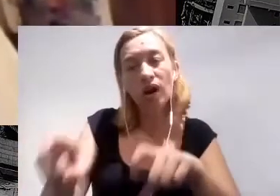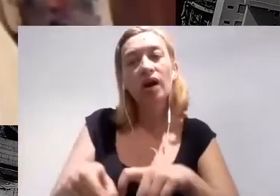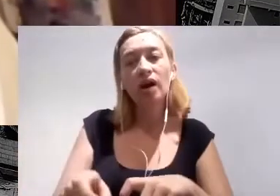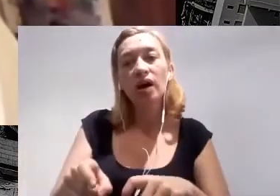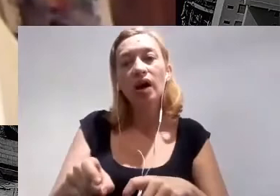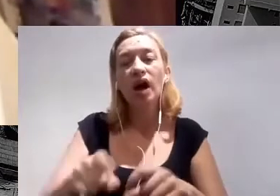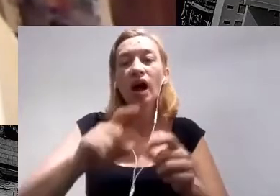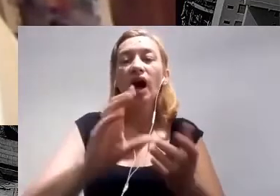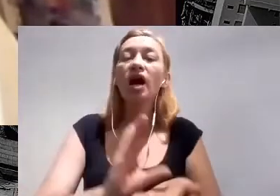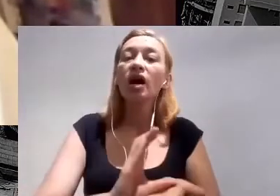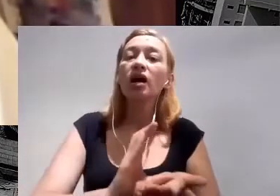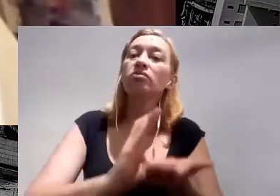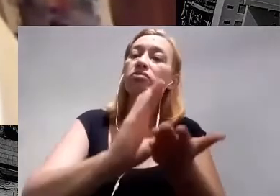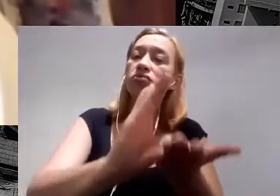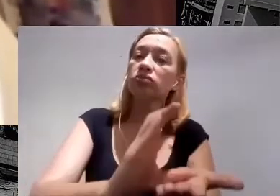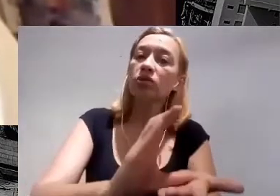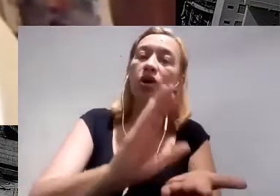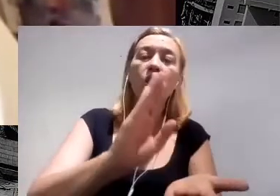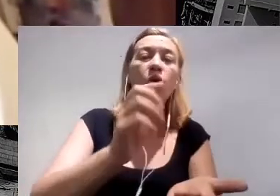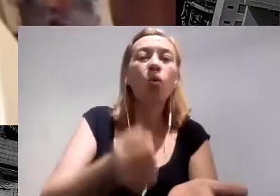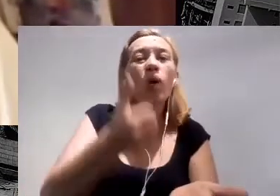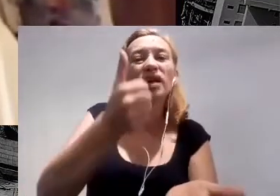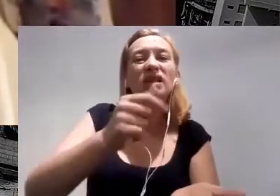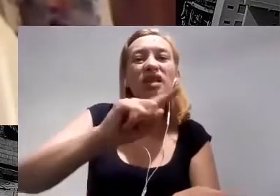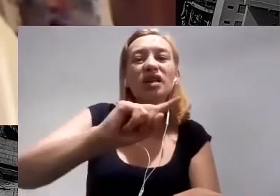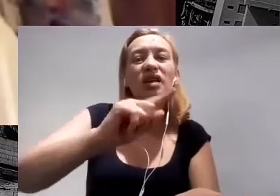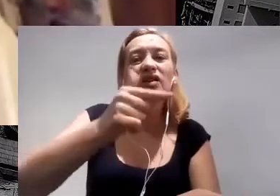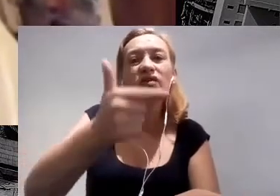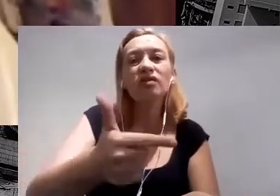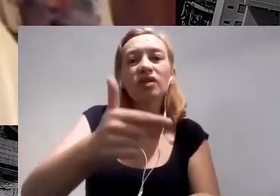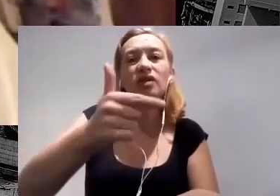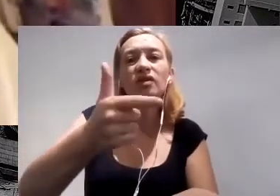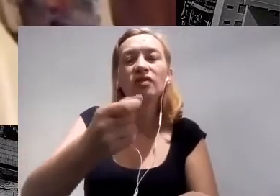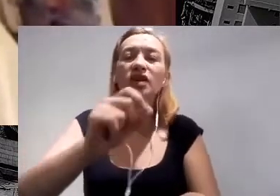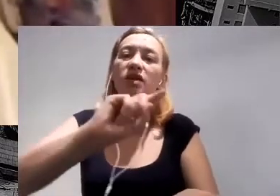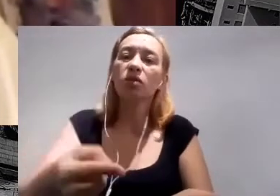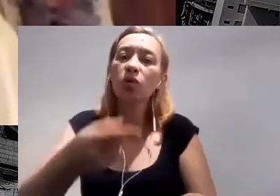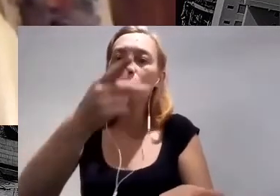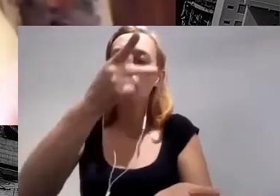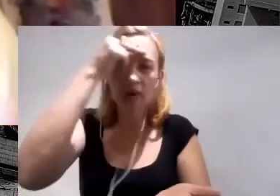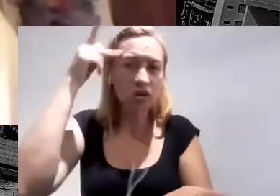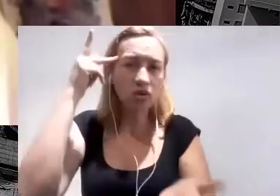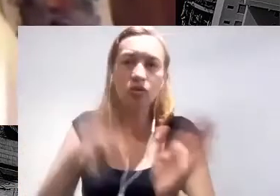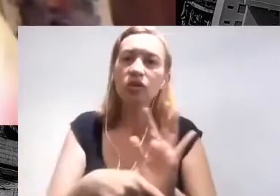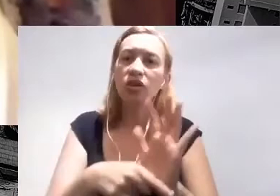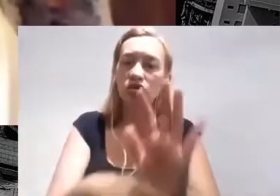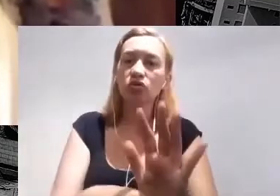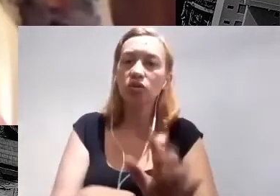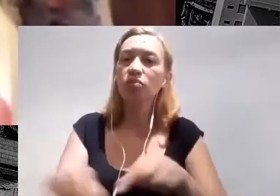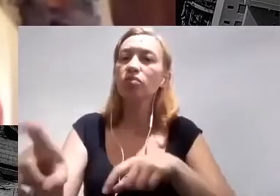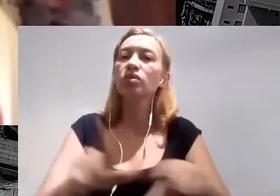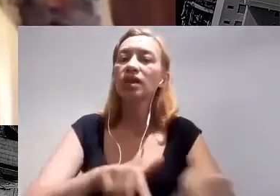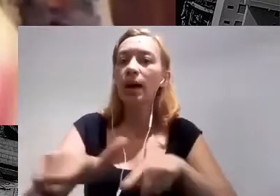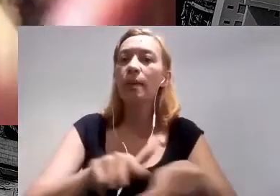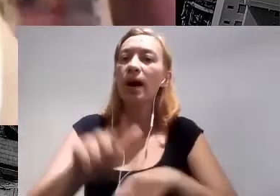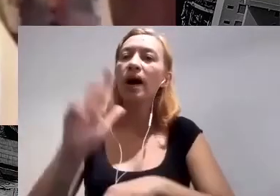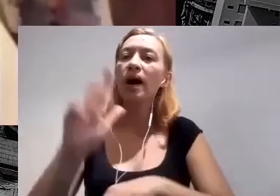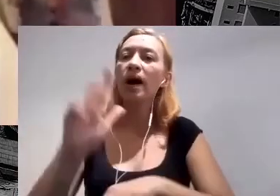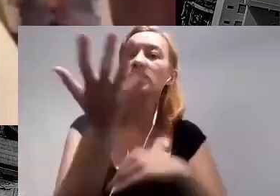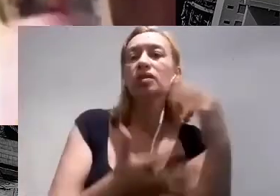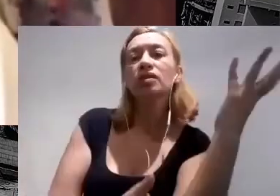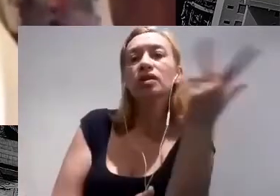pessoas, gerando mais de 20 milhões de pagamentos por serviços ambientais e recuperando áreas que vão